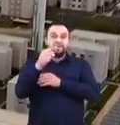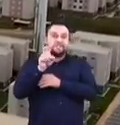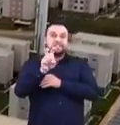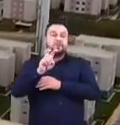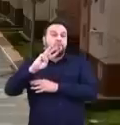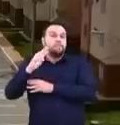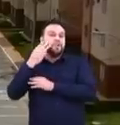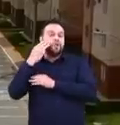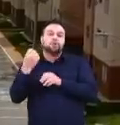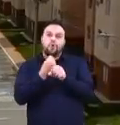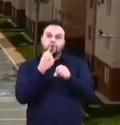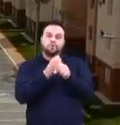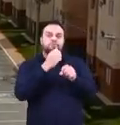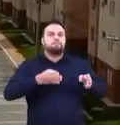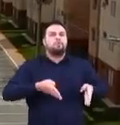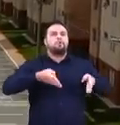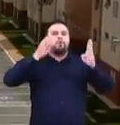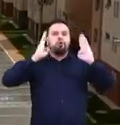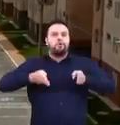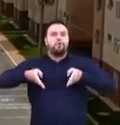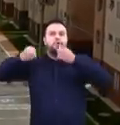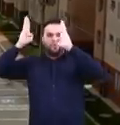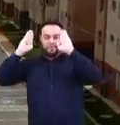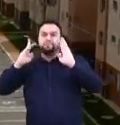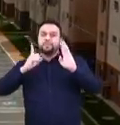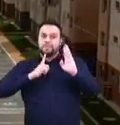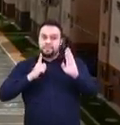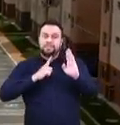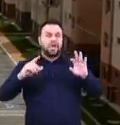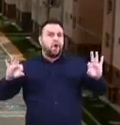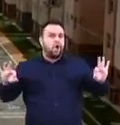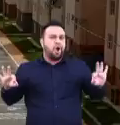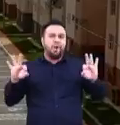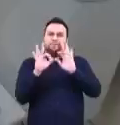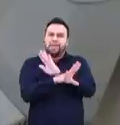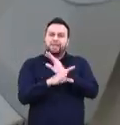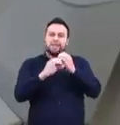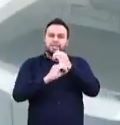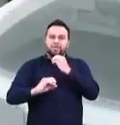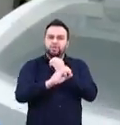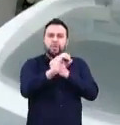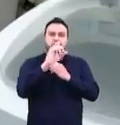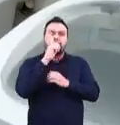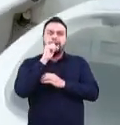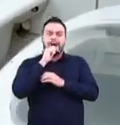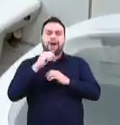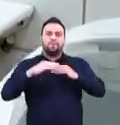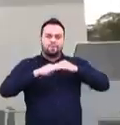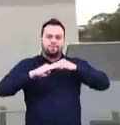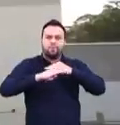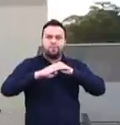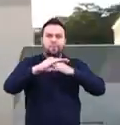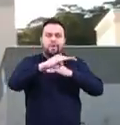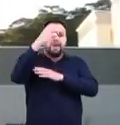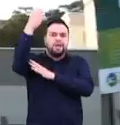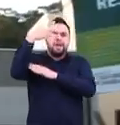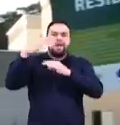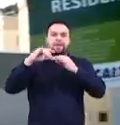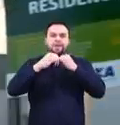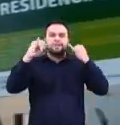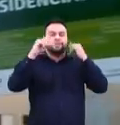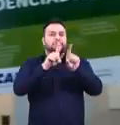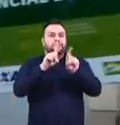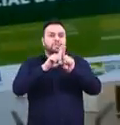milhões para a construção das unidades habitacionais com infraestrutura completa de esgoto, água, pavimentação, energia